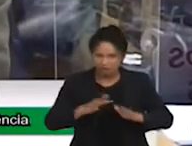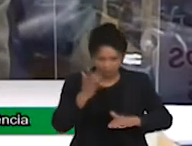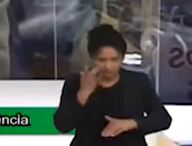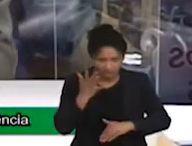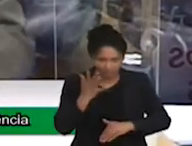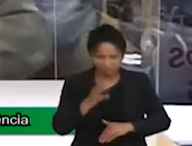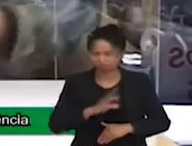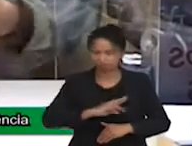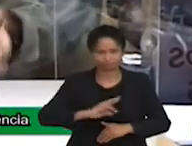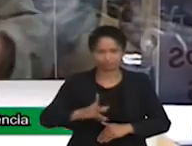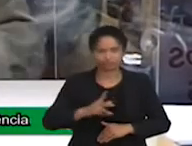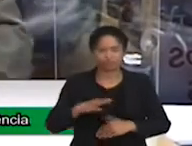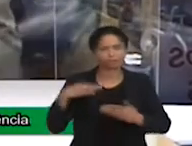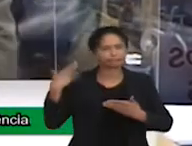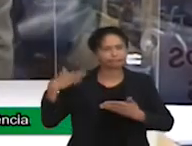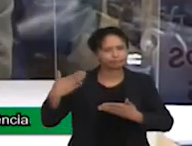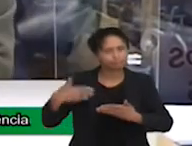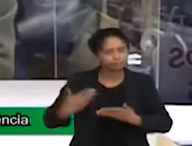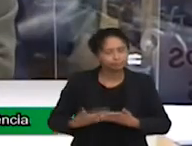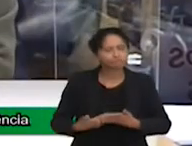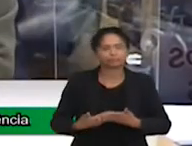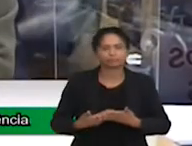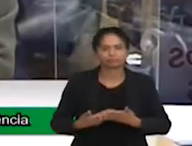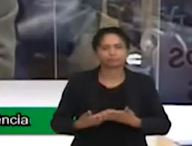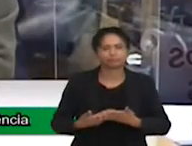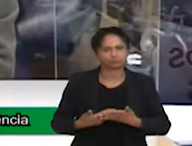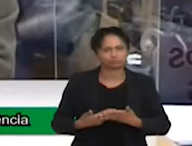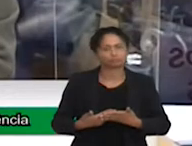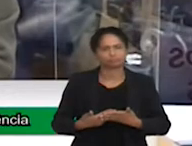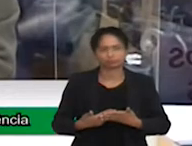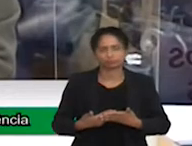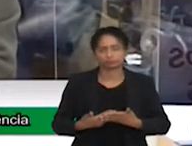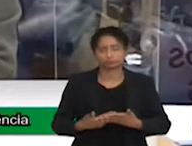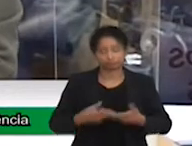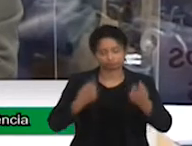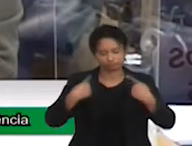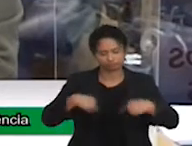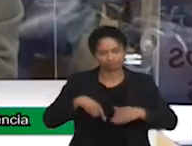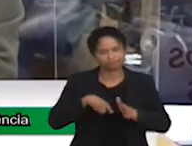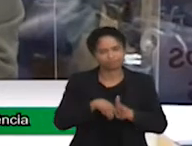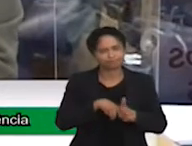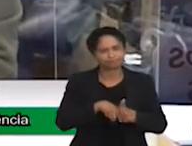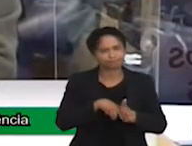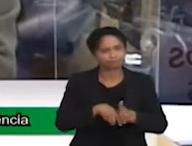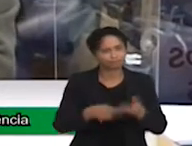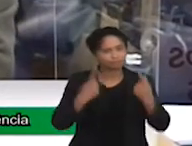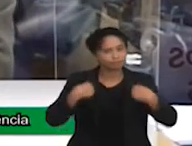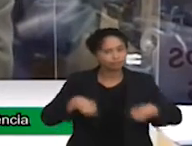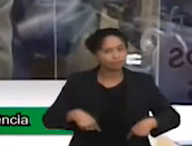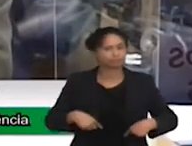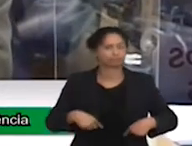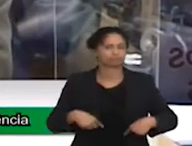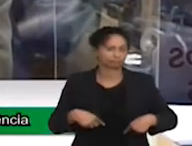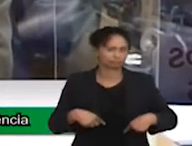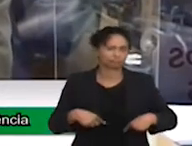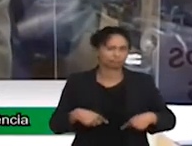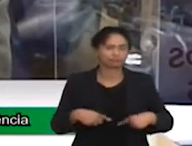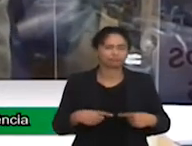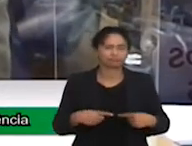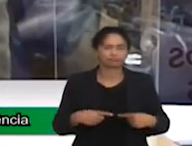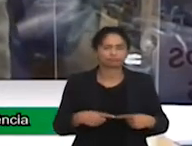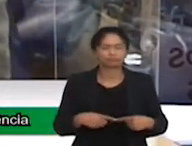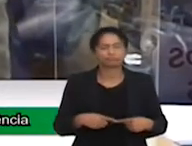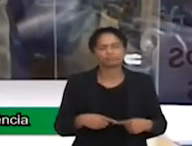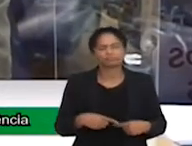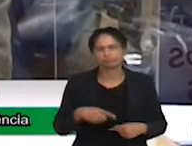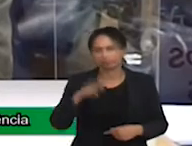Muitos, muitos exames. Eu lembro-me que na escola quando eu estudava, estava